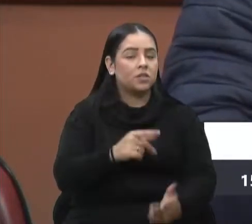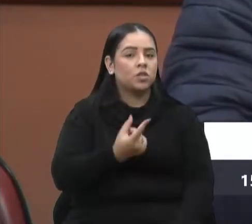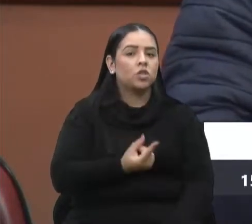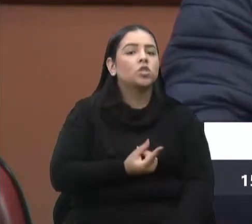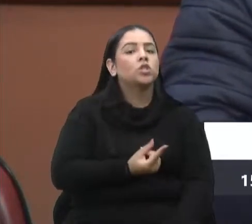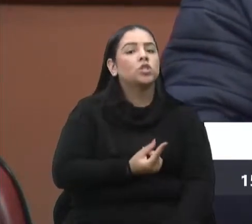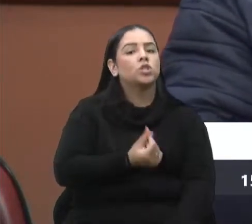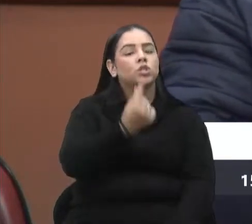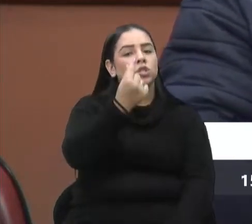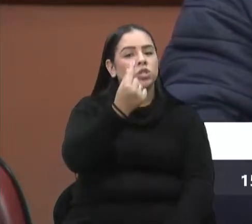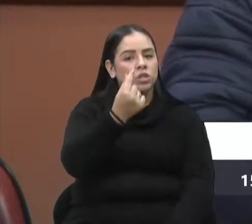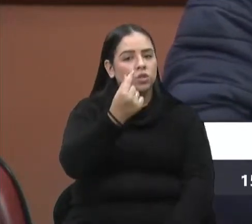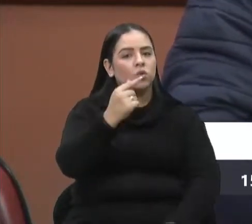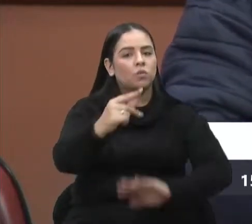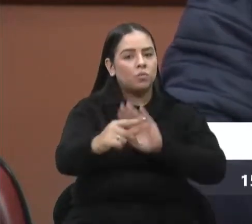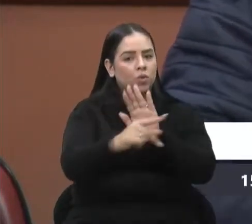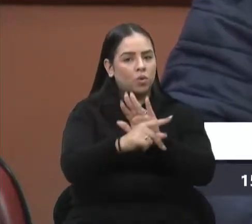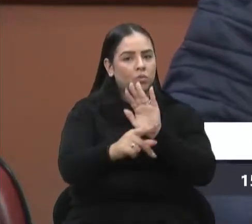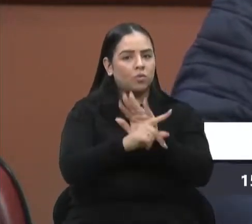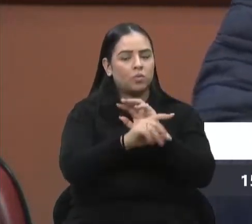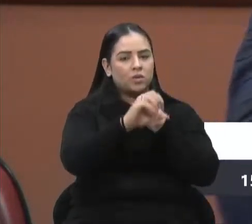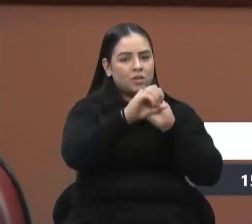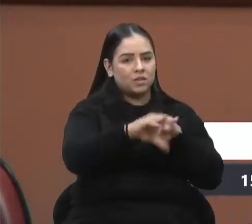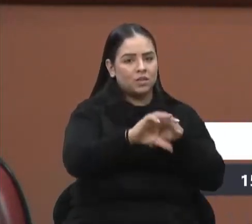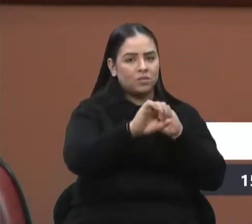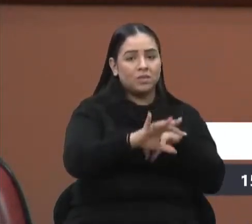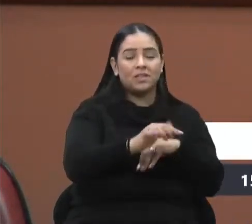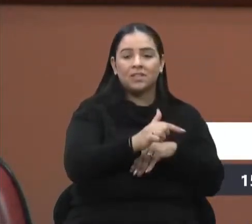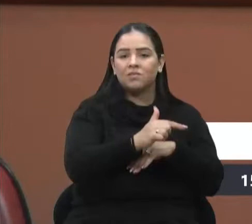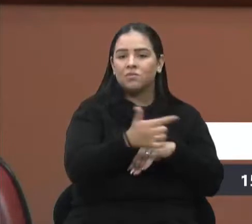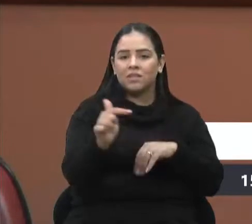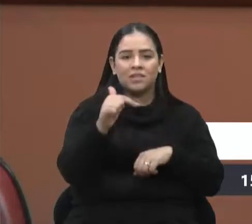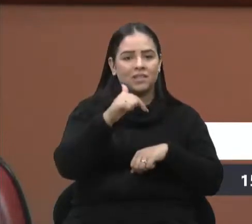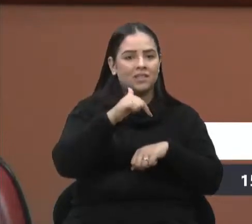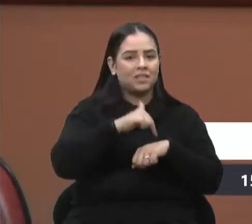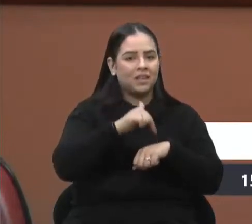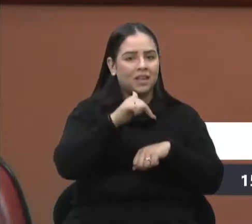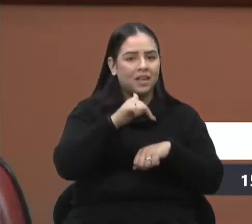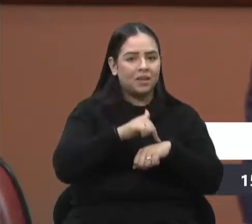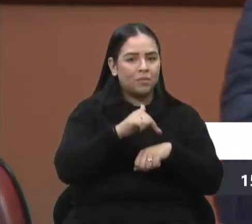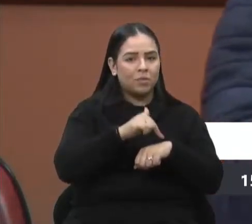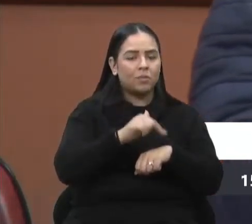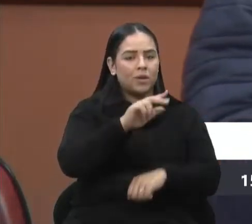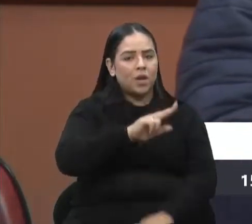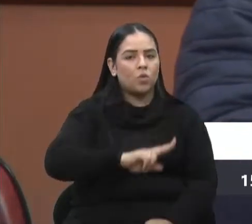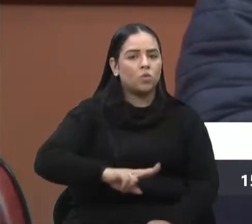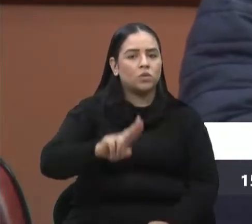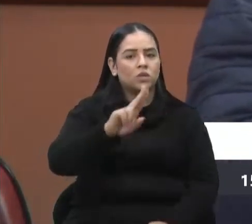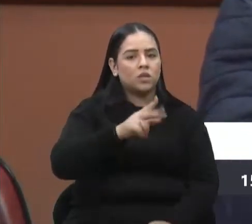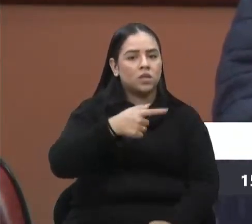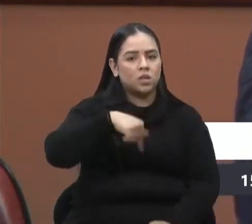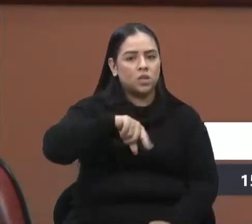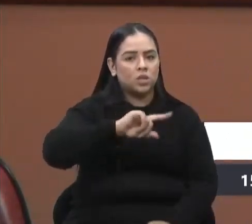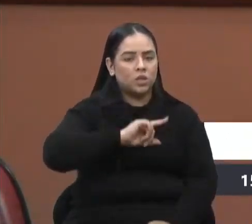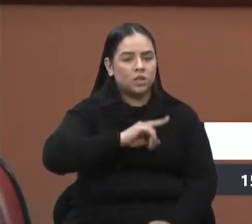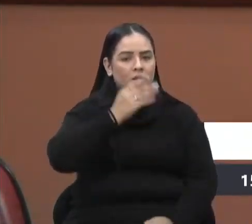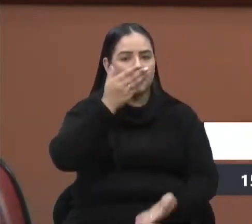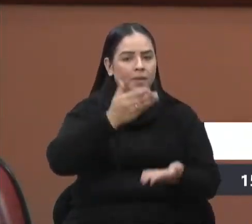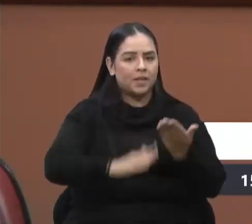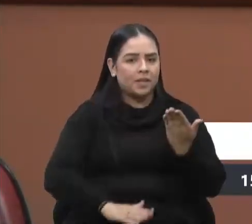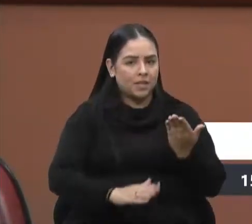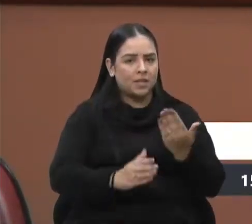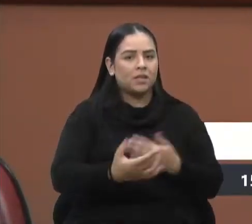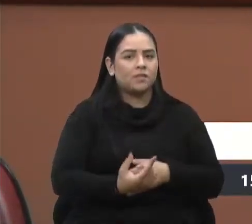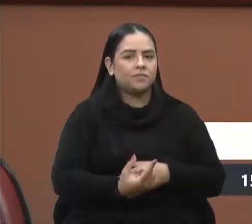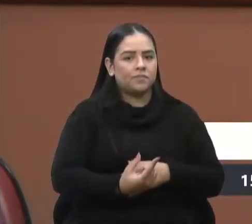estava empenhado para a educação, que não se tinha tempo hábil para ocupá-lo e que nós iríamos perder aquele